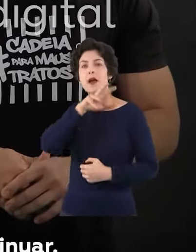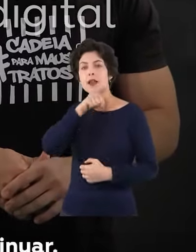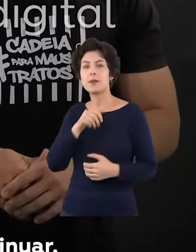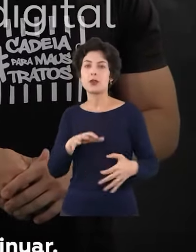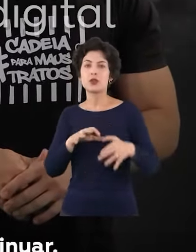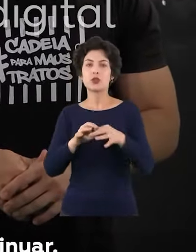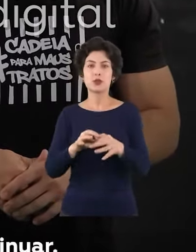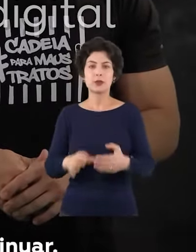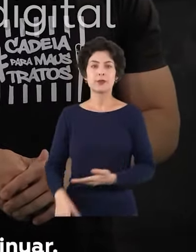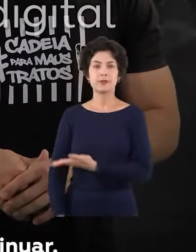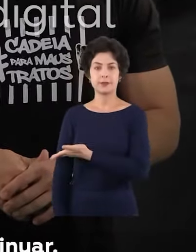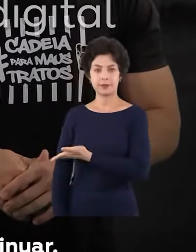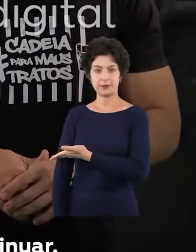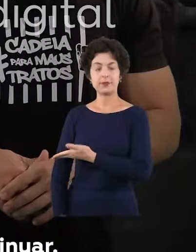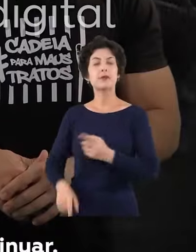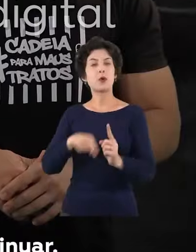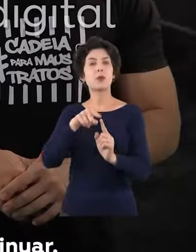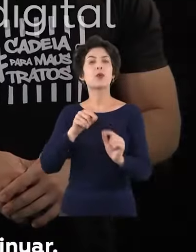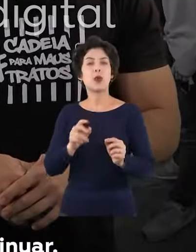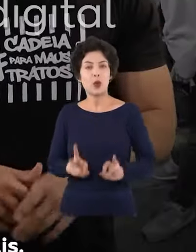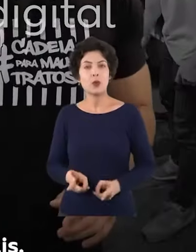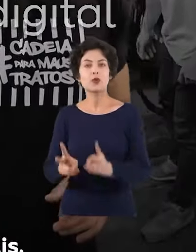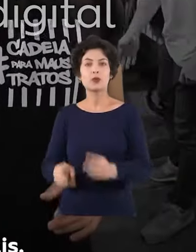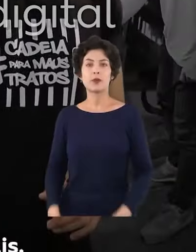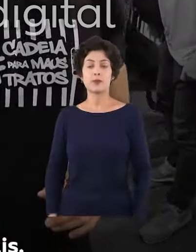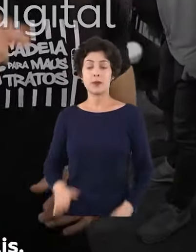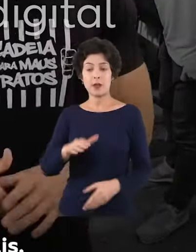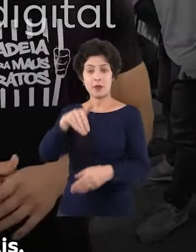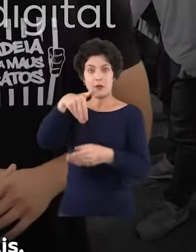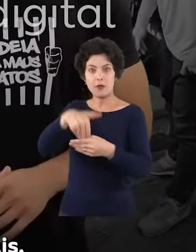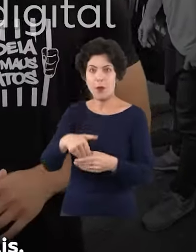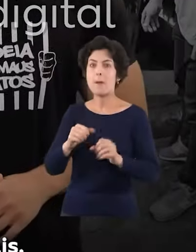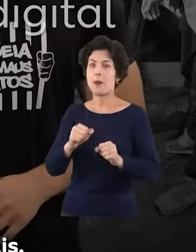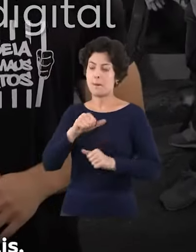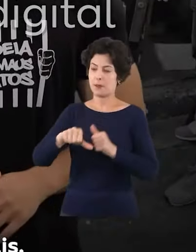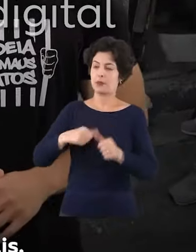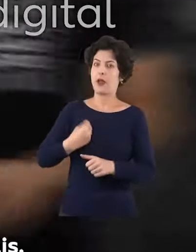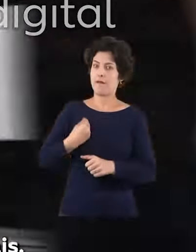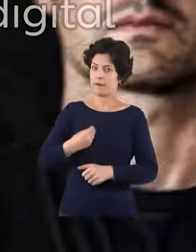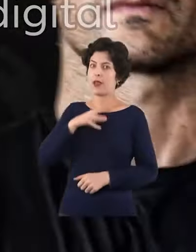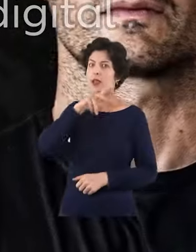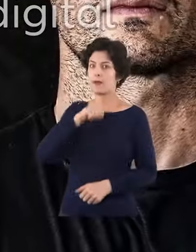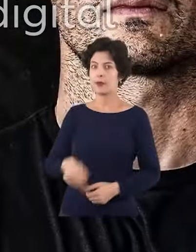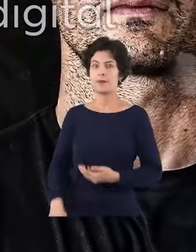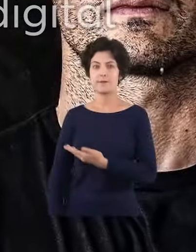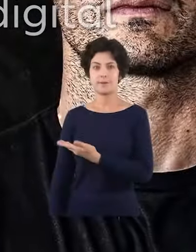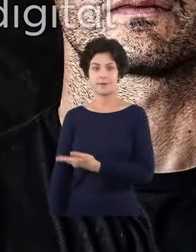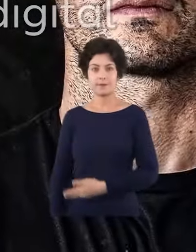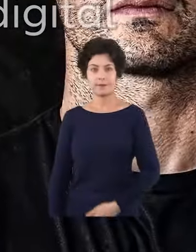isso, juntos com o Dr. Murilo Lima, nossa missão irá continuar. O seu voto pode mudar a vida dos animais.